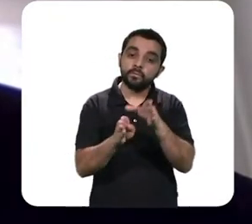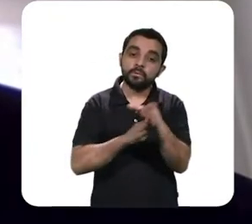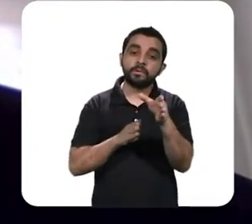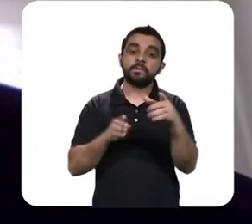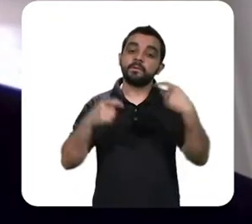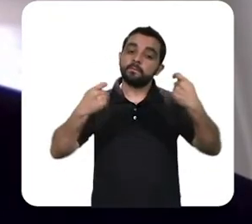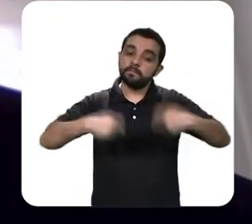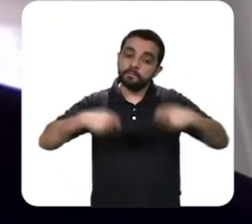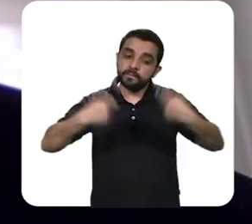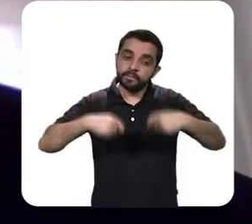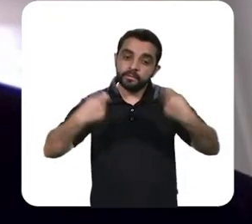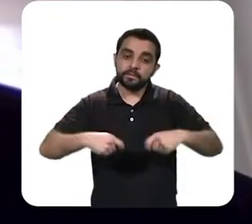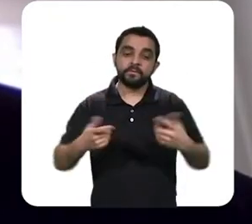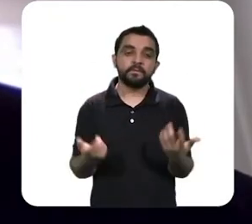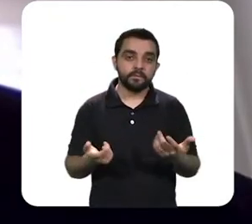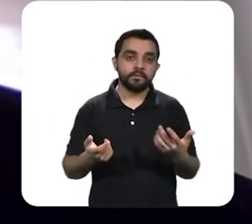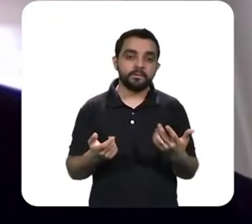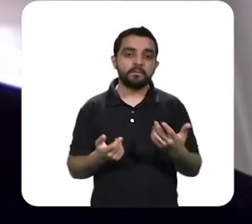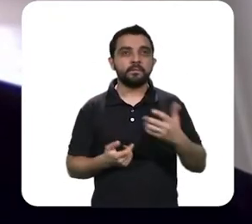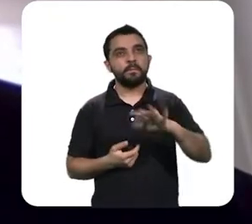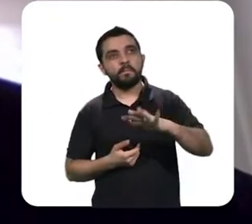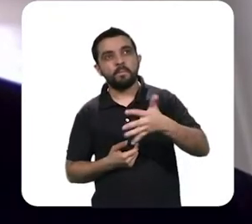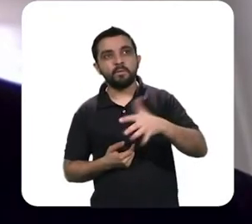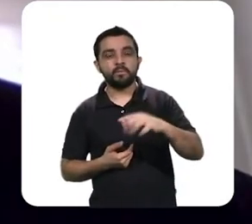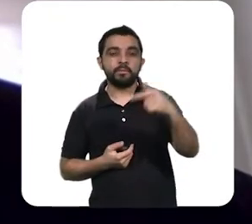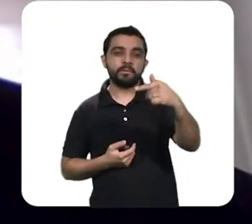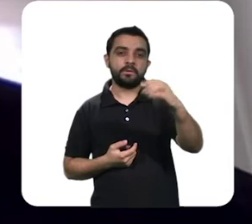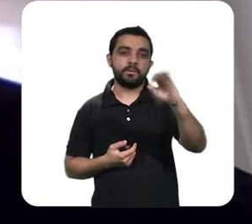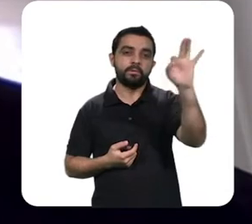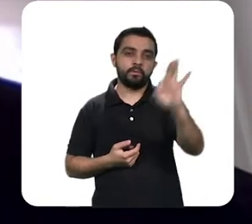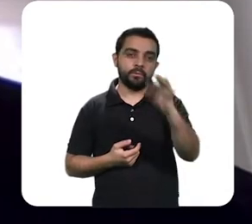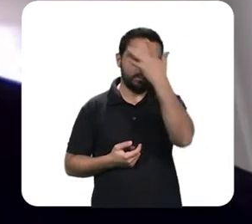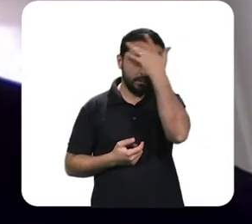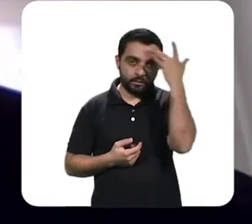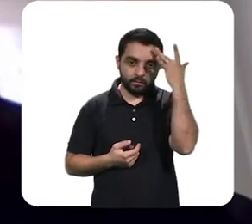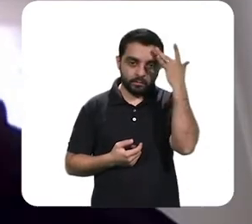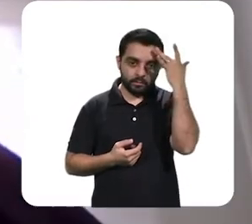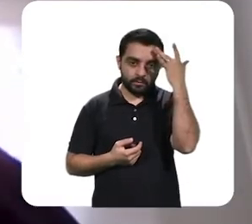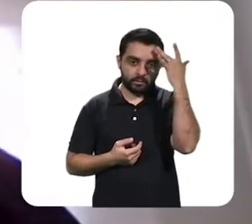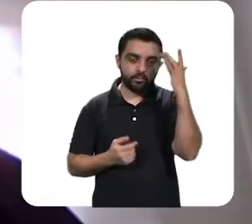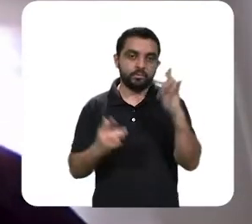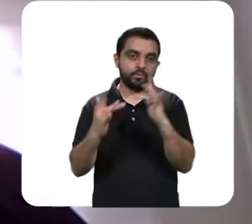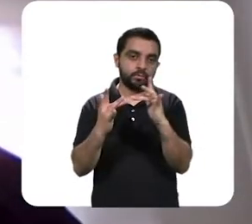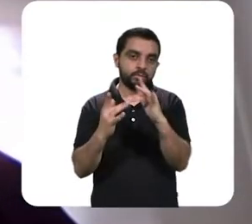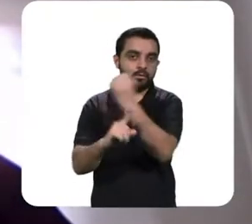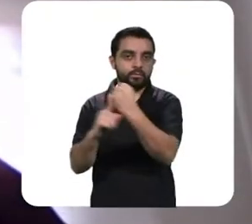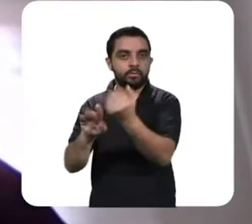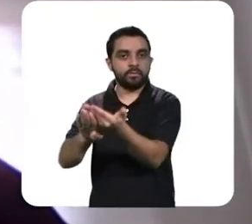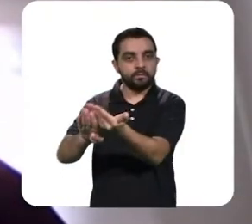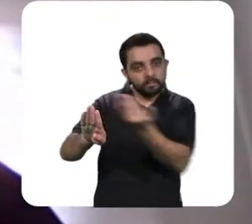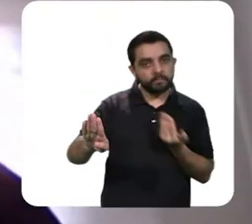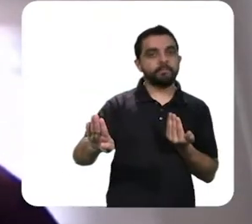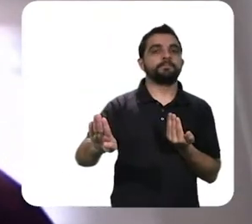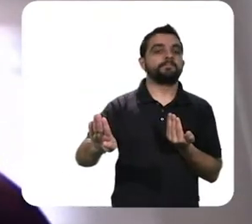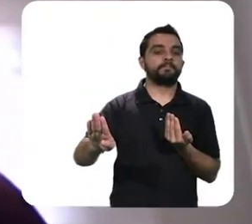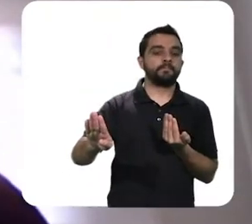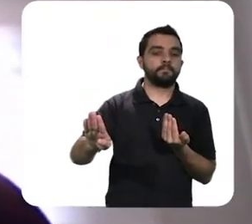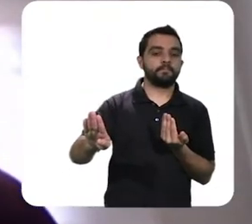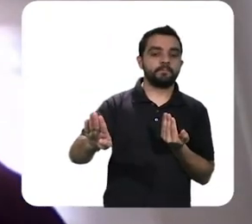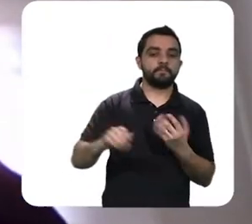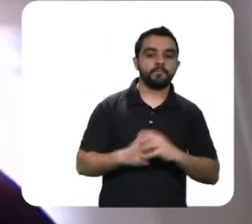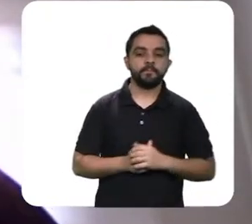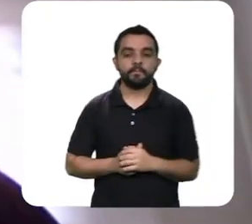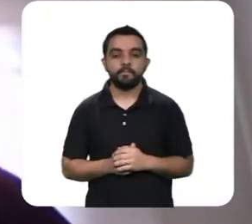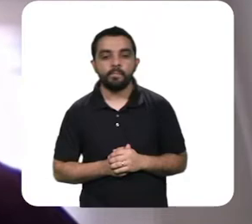uma necessidade de cerca de 70% de distanciamento social então a gente está